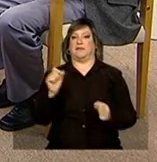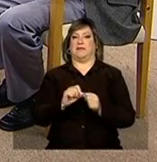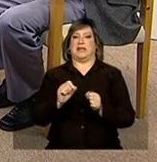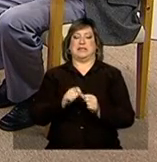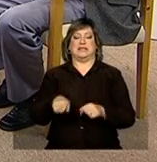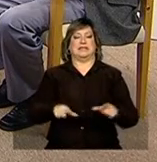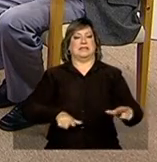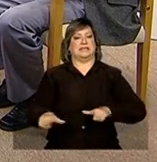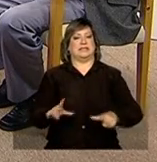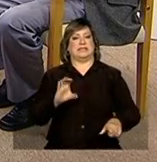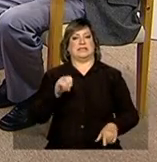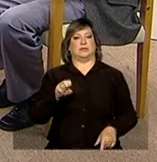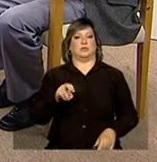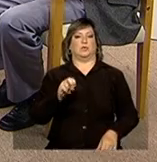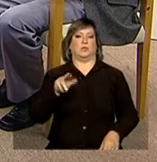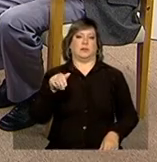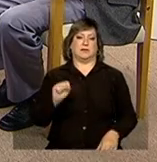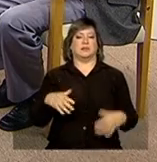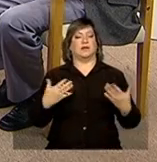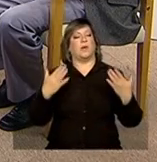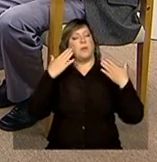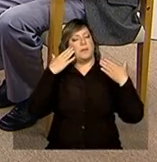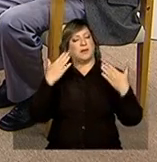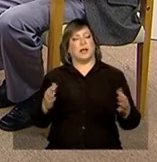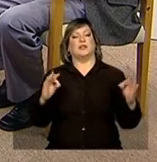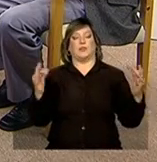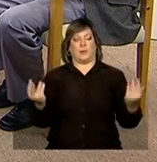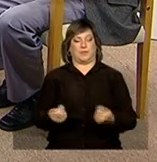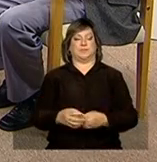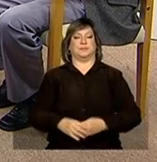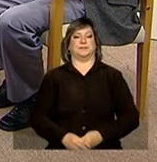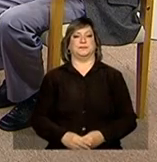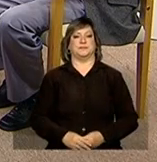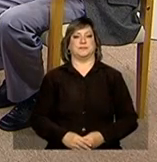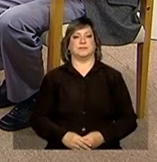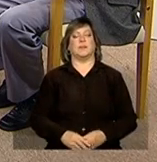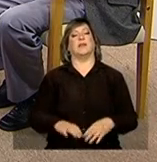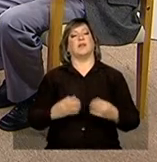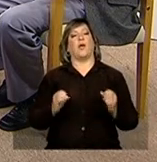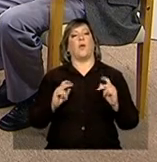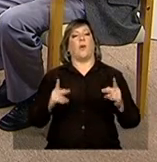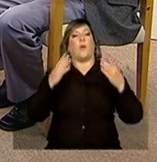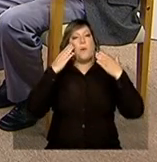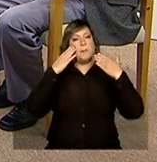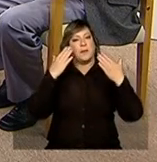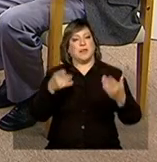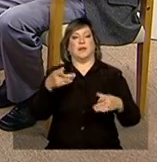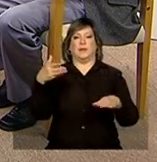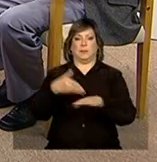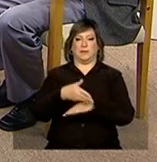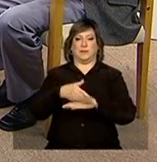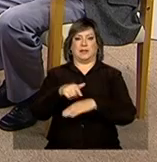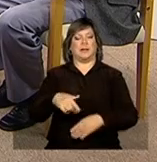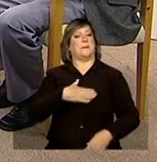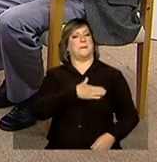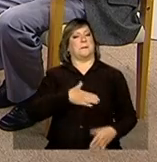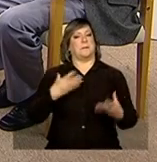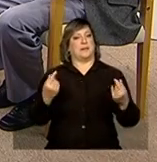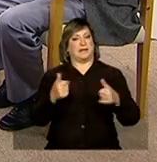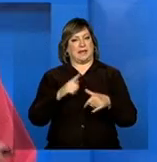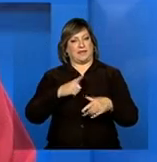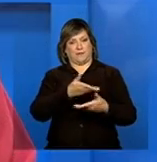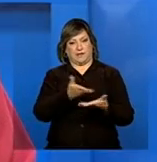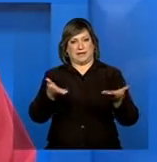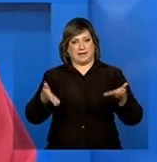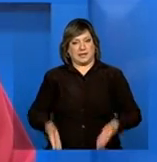realizar o Censo Suas. Então, um agradecimento a todos. Então, gente, muito obrigada pela participação de vocês, foi um prazer tê-los aqui.